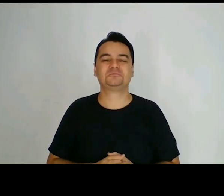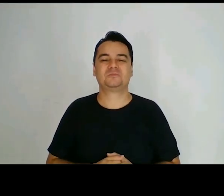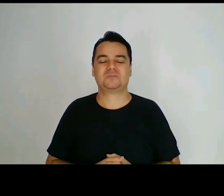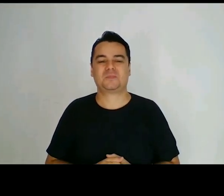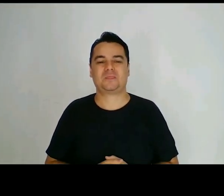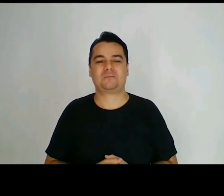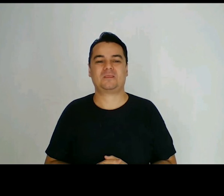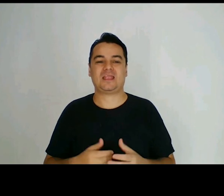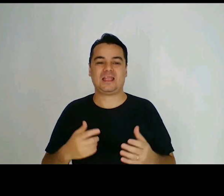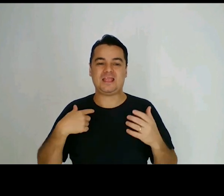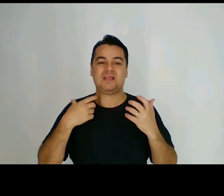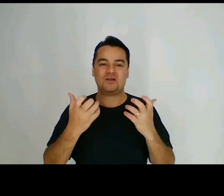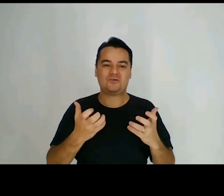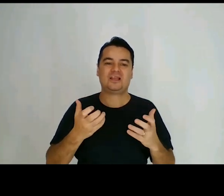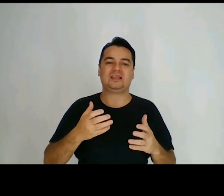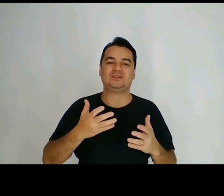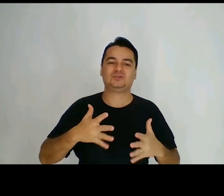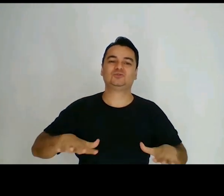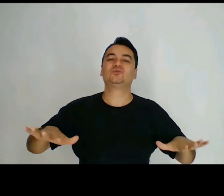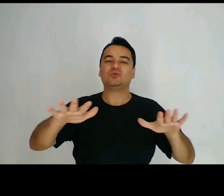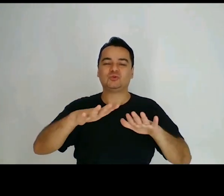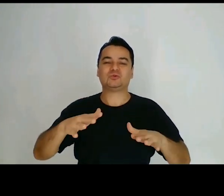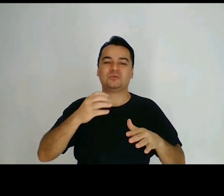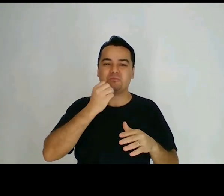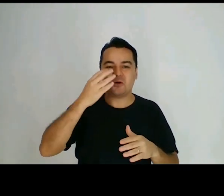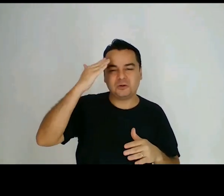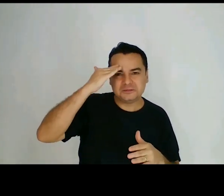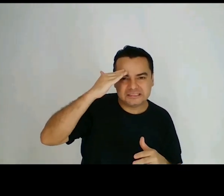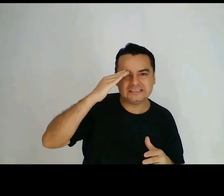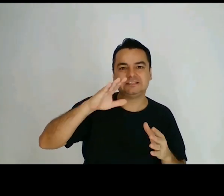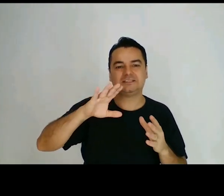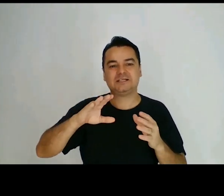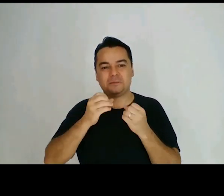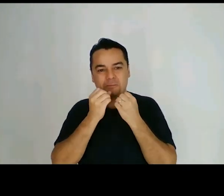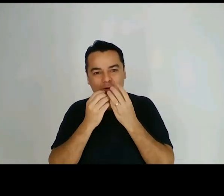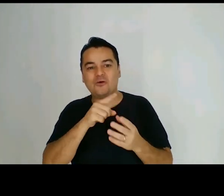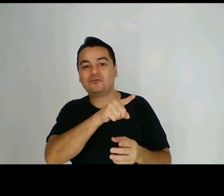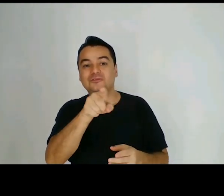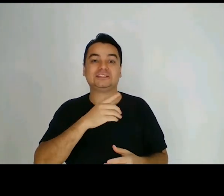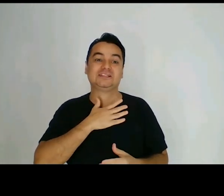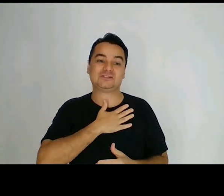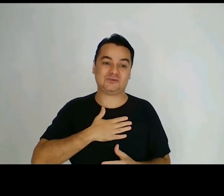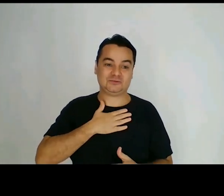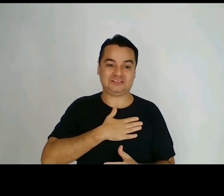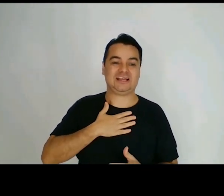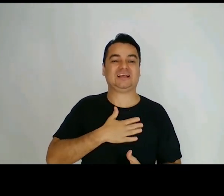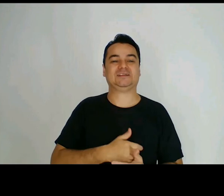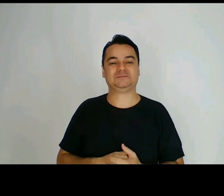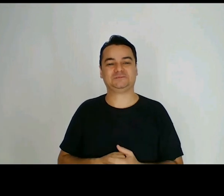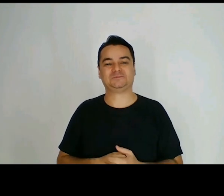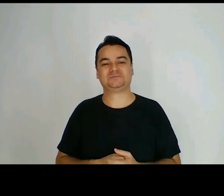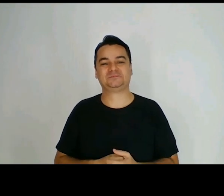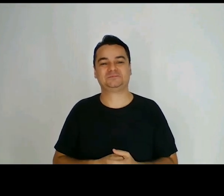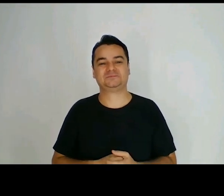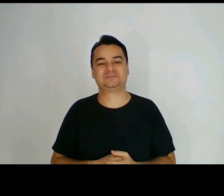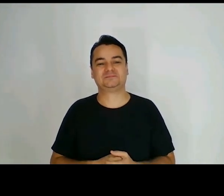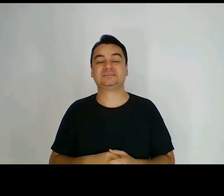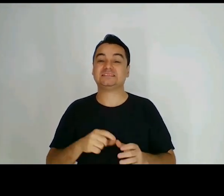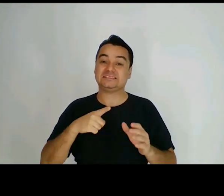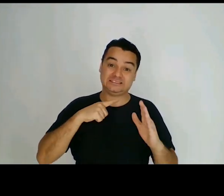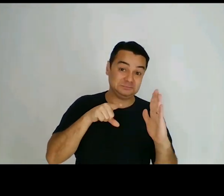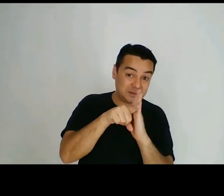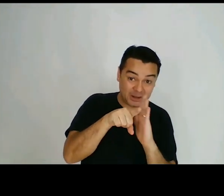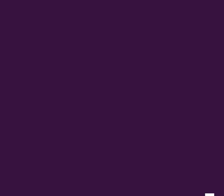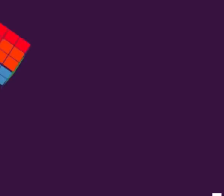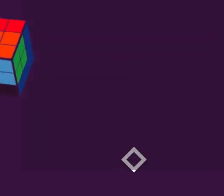Espero que tenha agregado de alguma forma, que vocês tenham gostado. E, bom, se tiverem perguntas, estou à